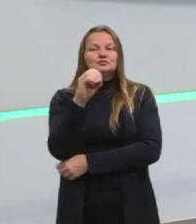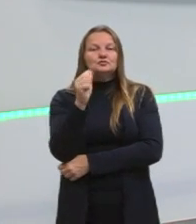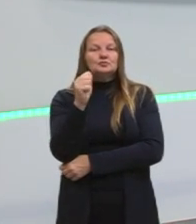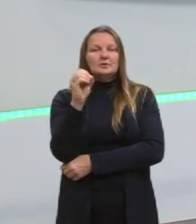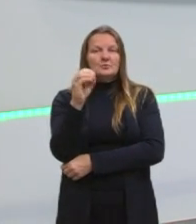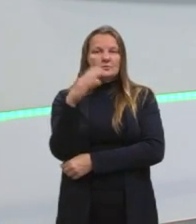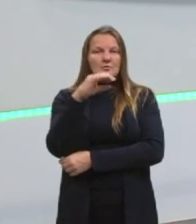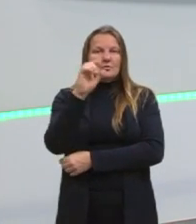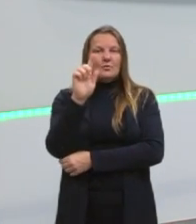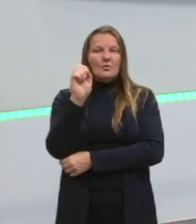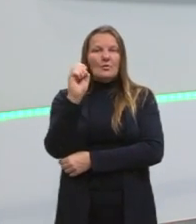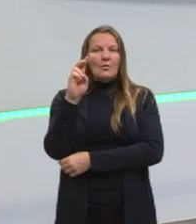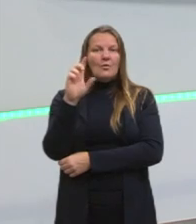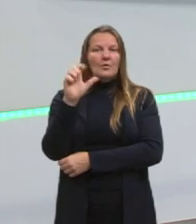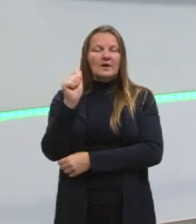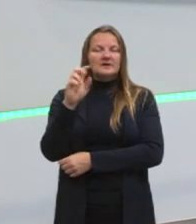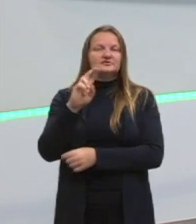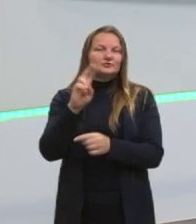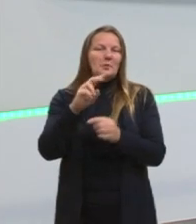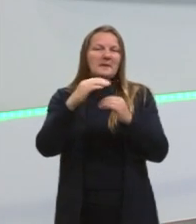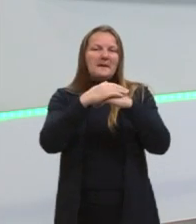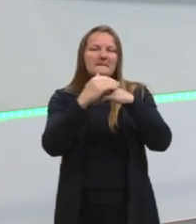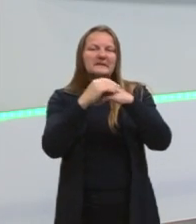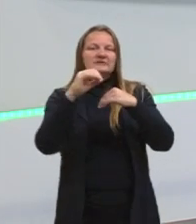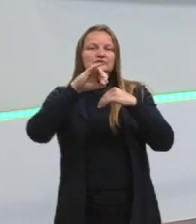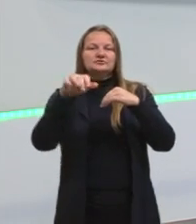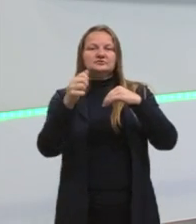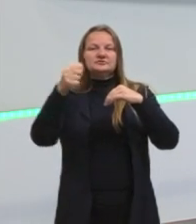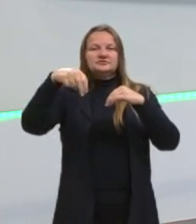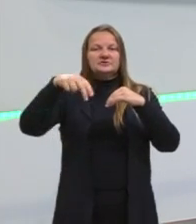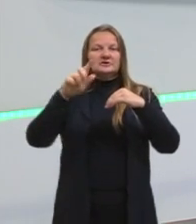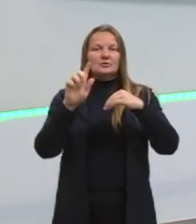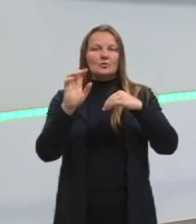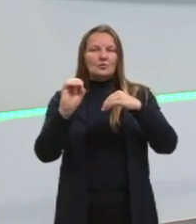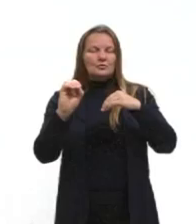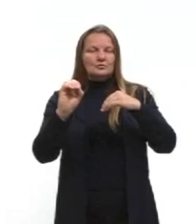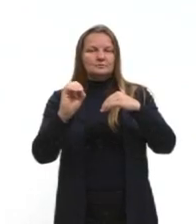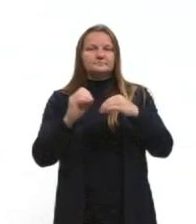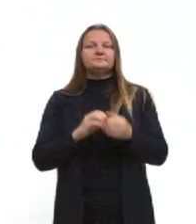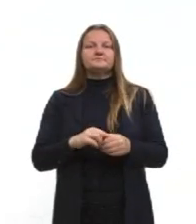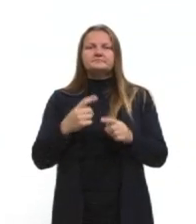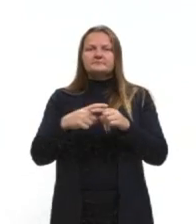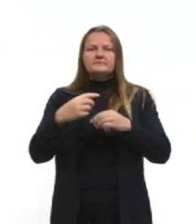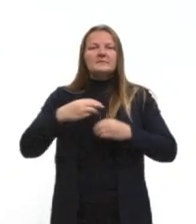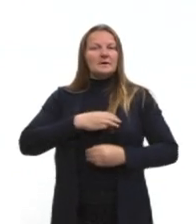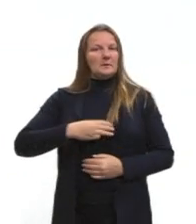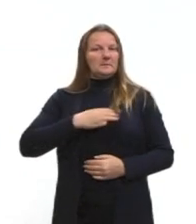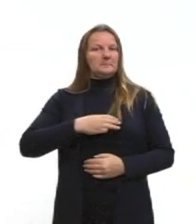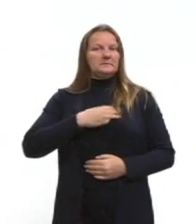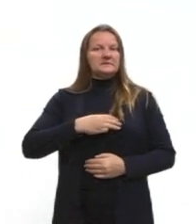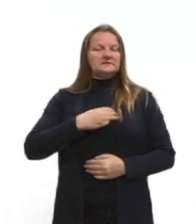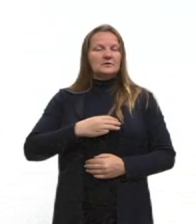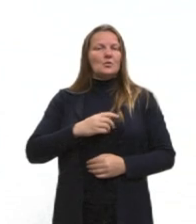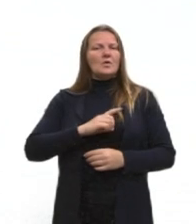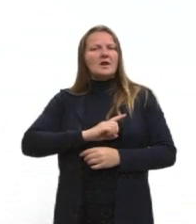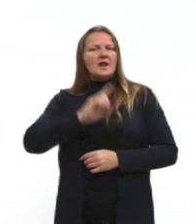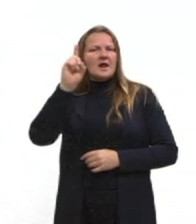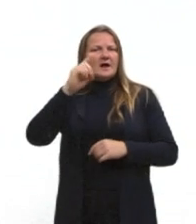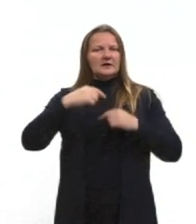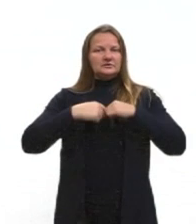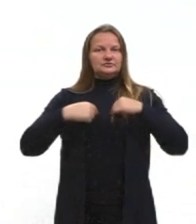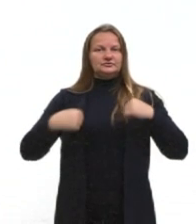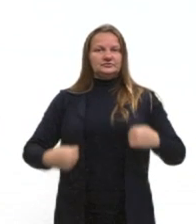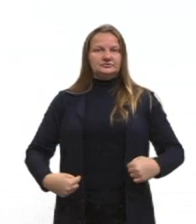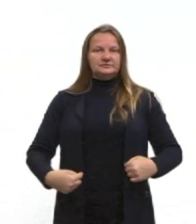chamado, na época, também de Jango. Só que o Jango, ele estava numa missão diplomática lá na China. E vocês